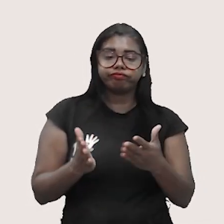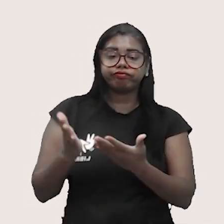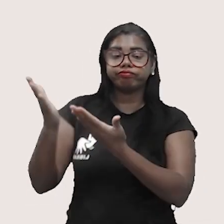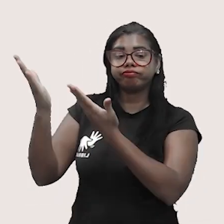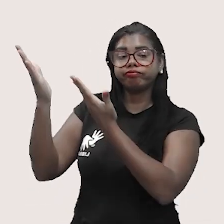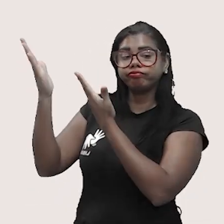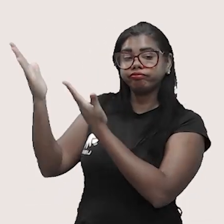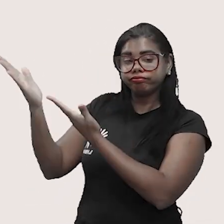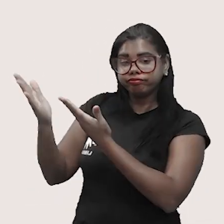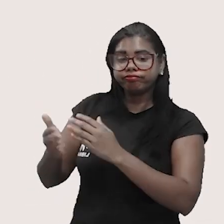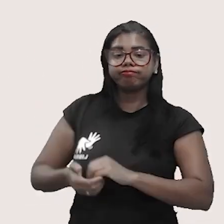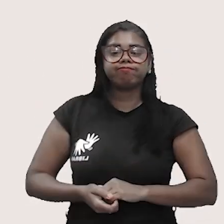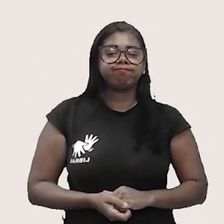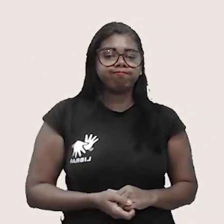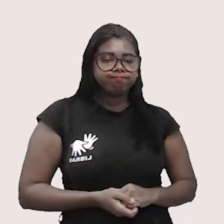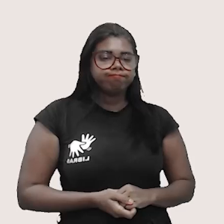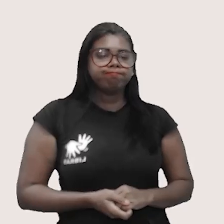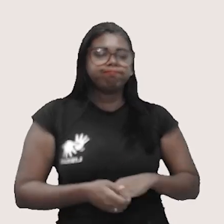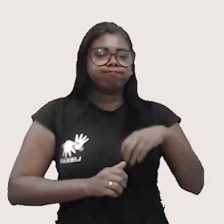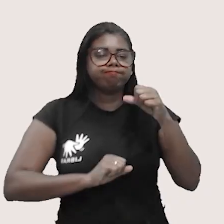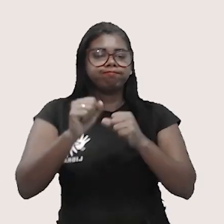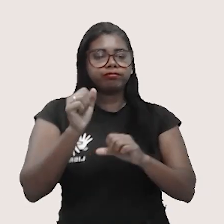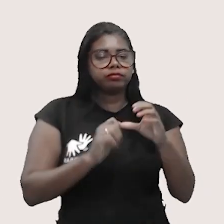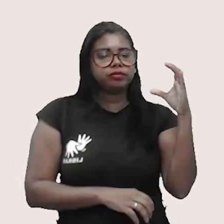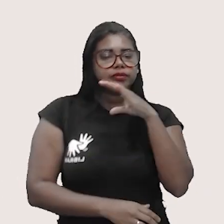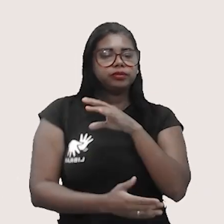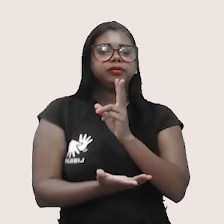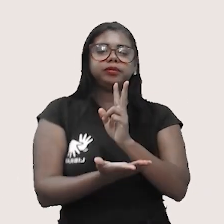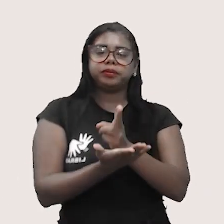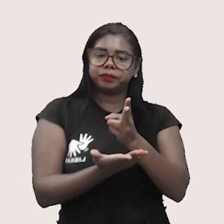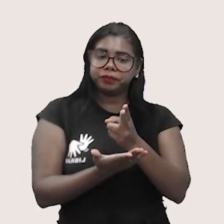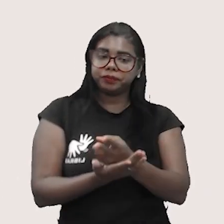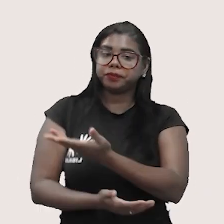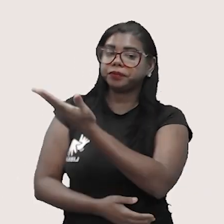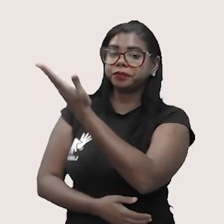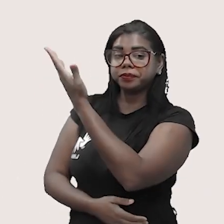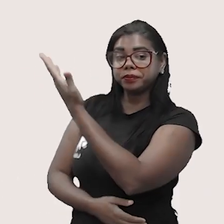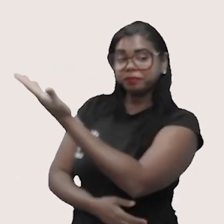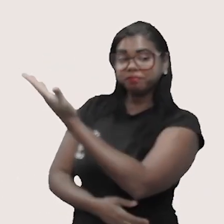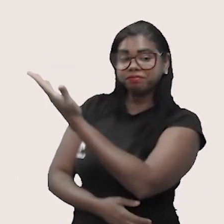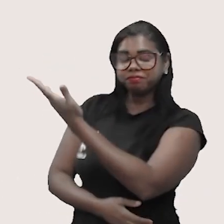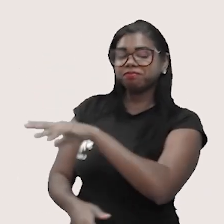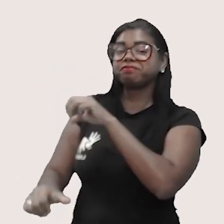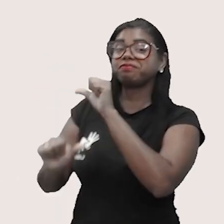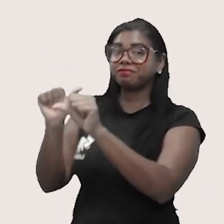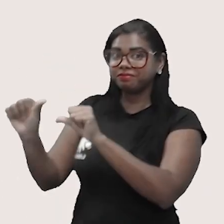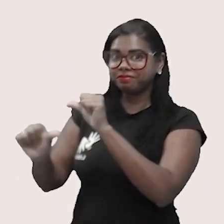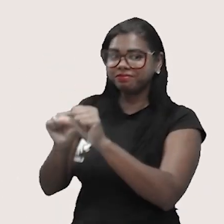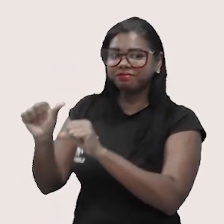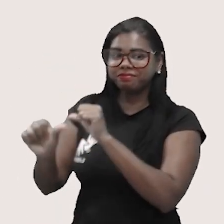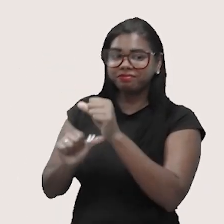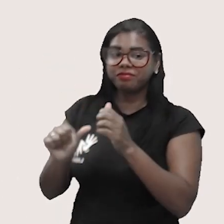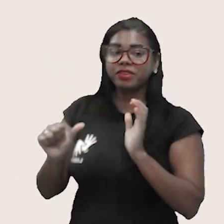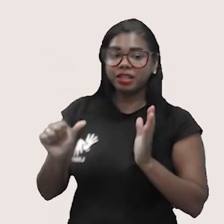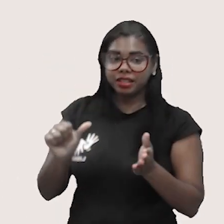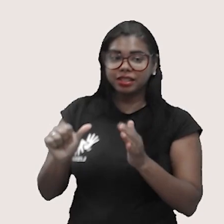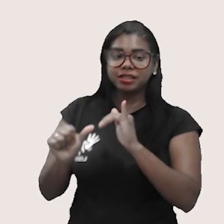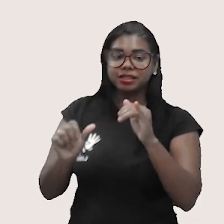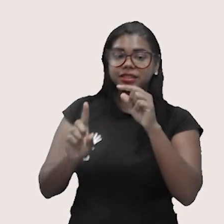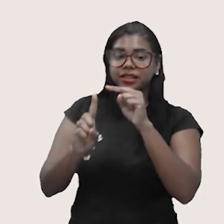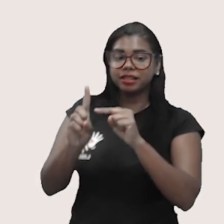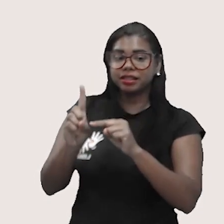máquina ideal de Sade Carnot, ela sempre vai operar desta forma. Há transformação isotérmica, onde você tem o